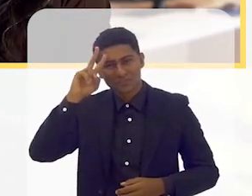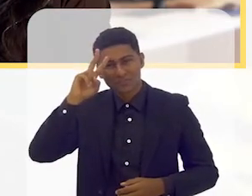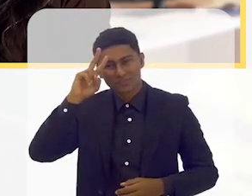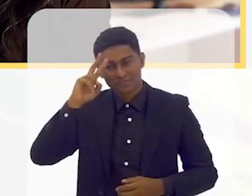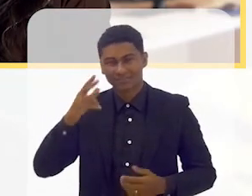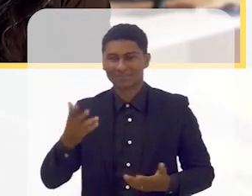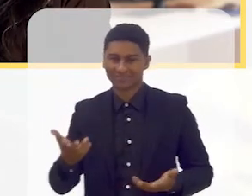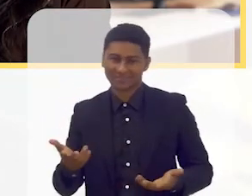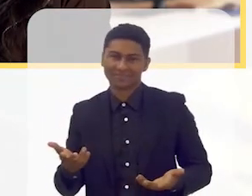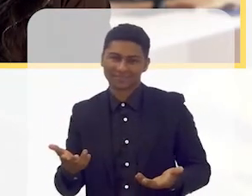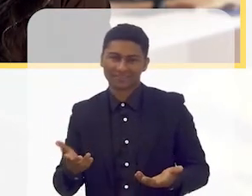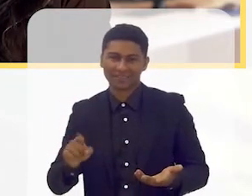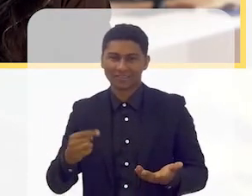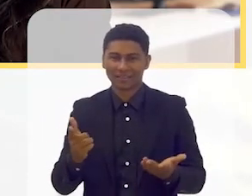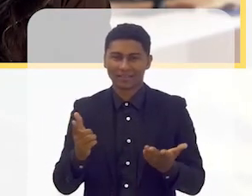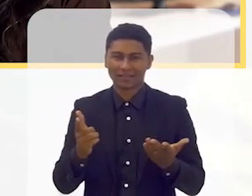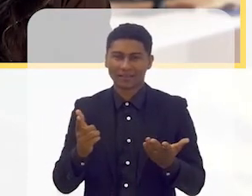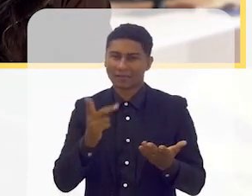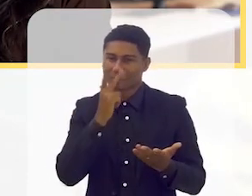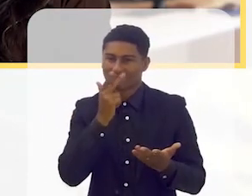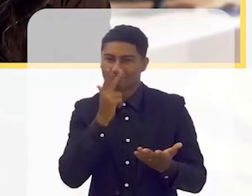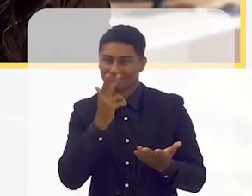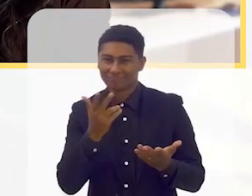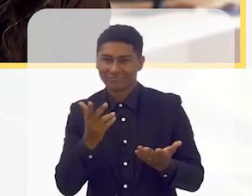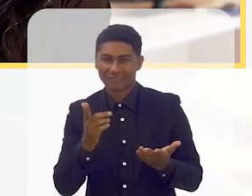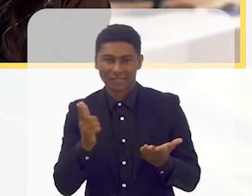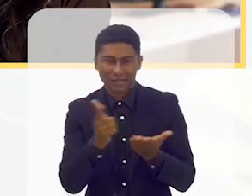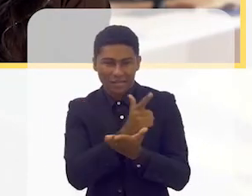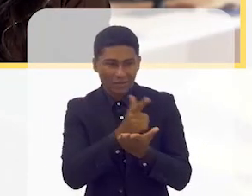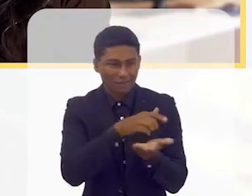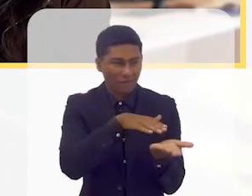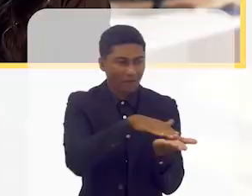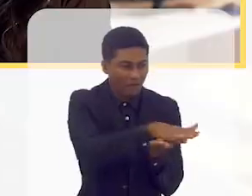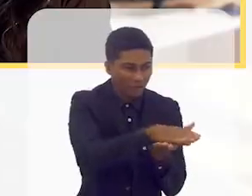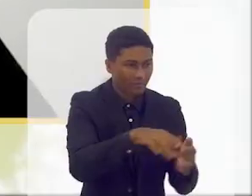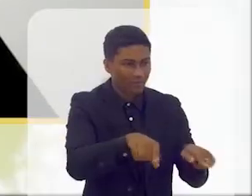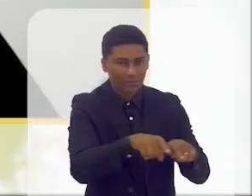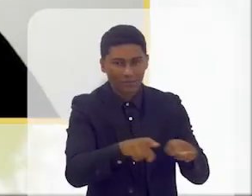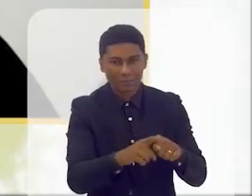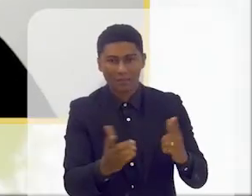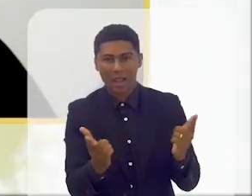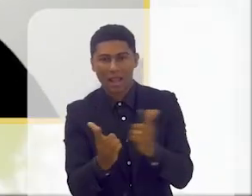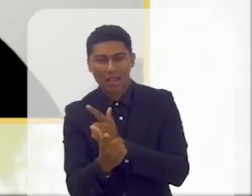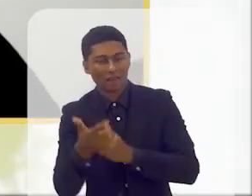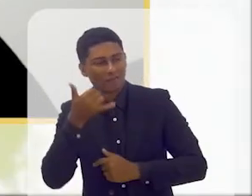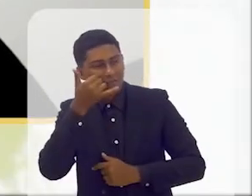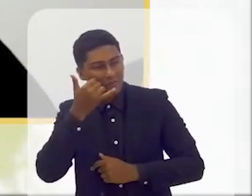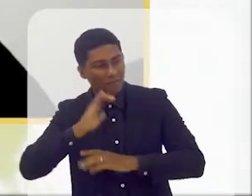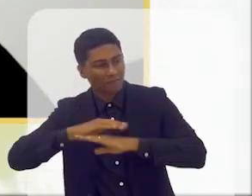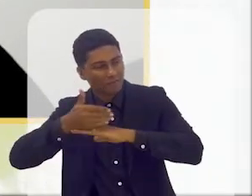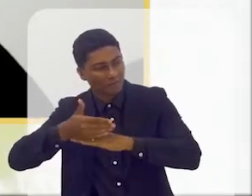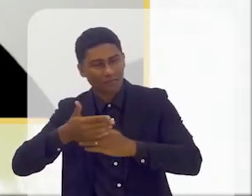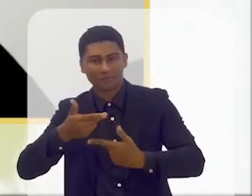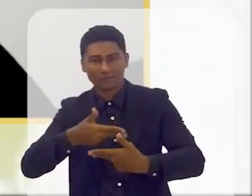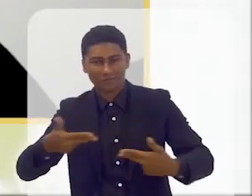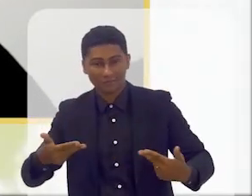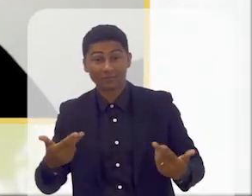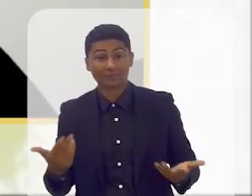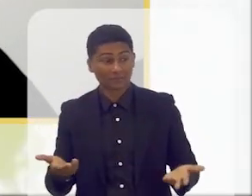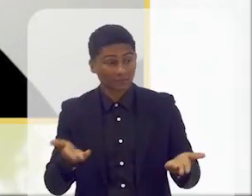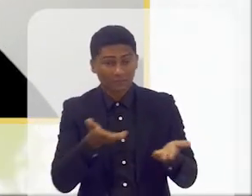no fundo nos dois montos não é? na parte impressa e na parte digital é conquistar um